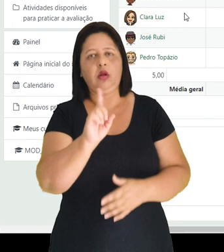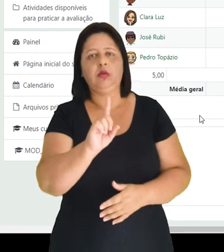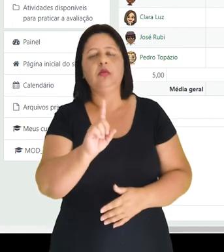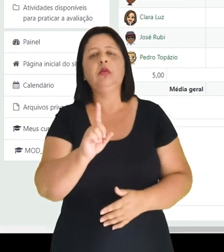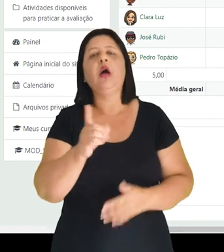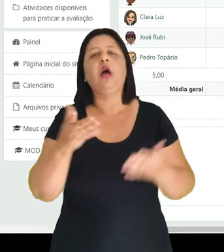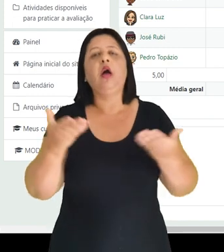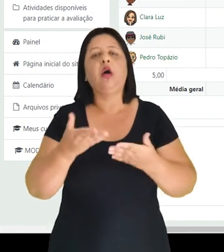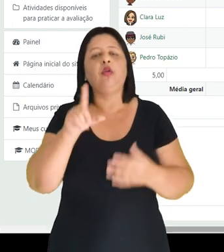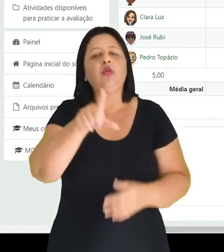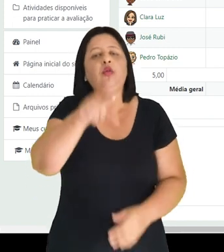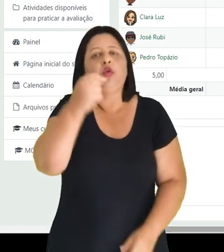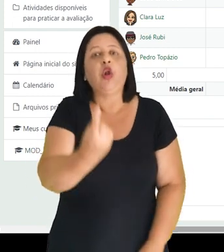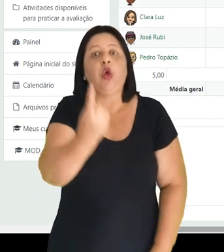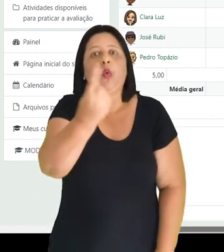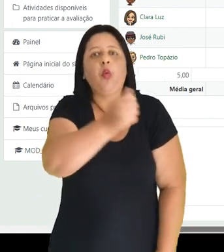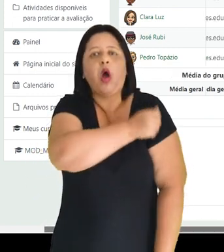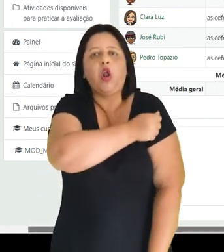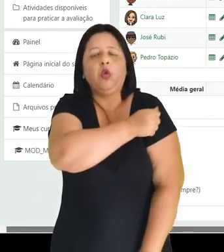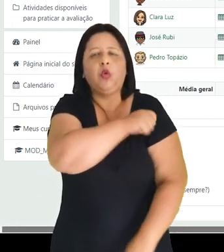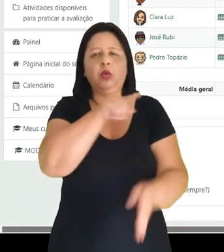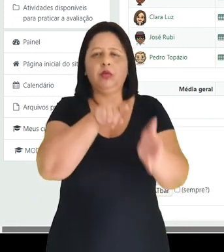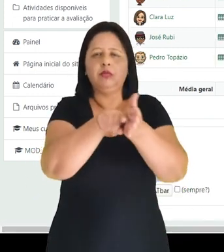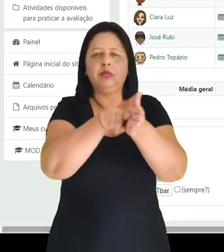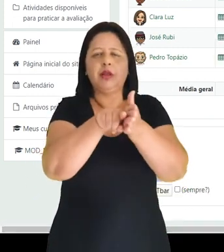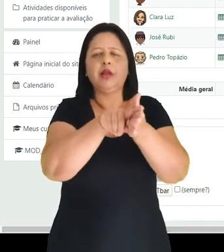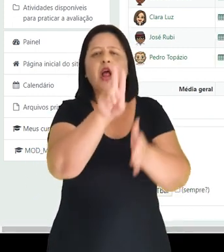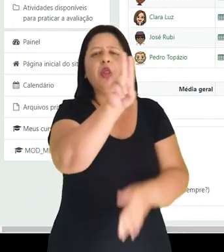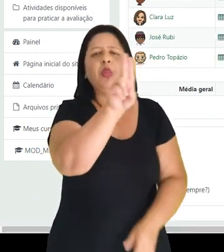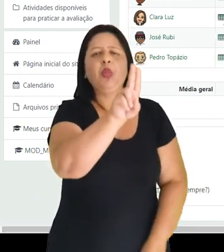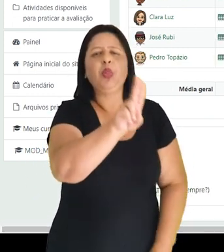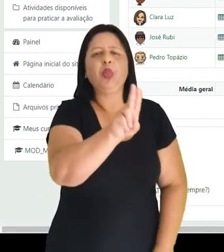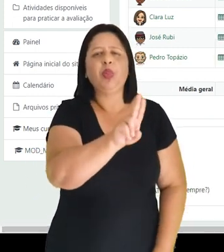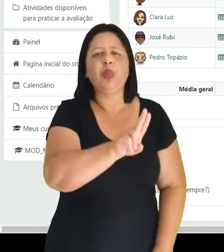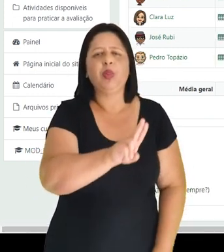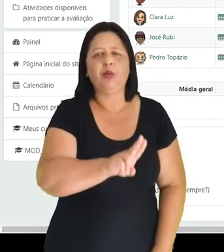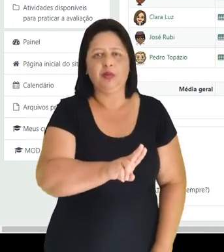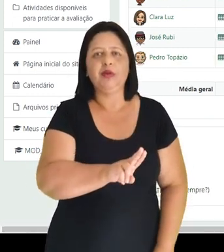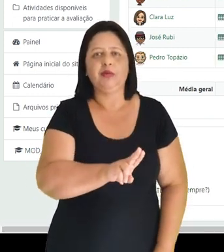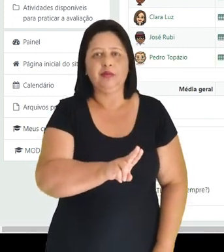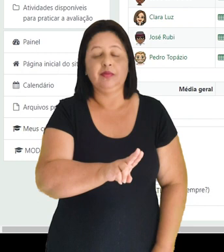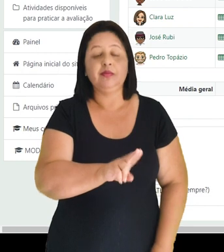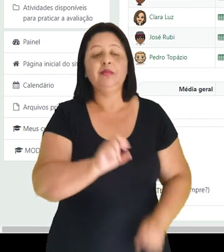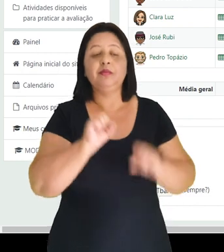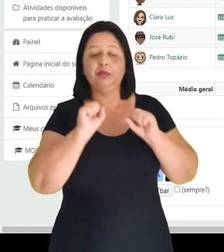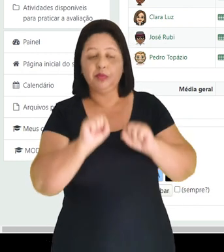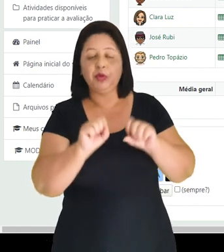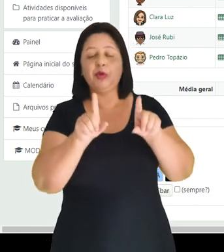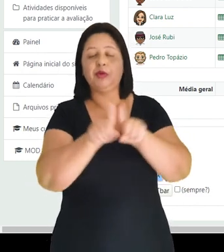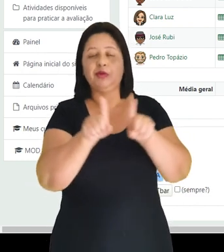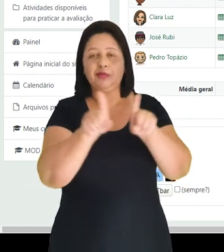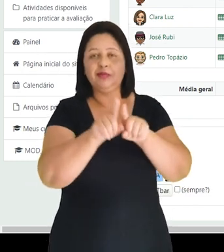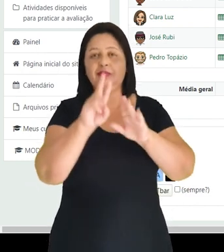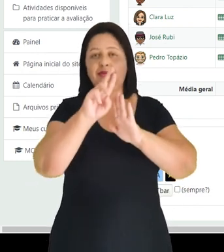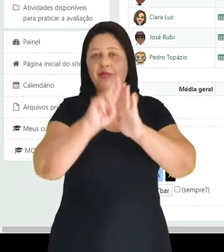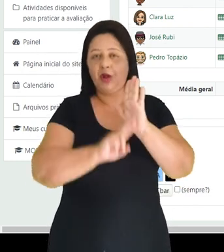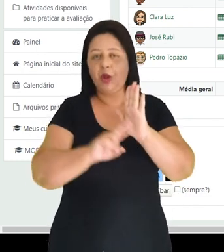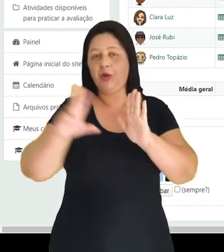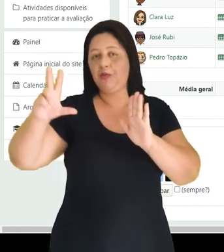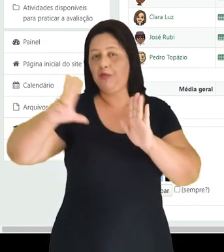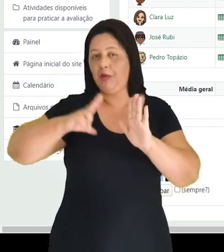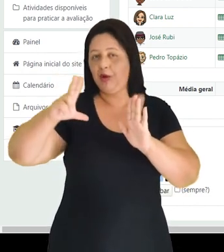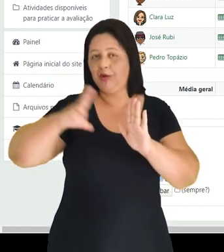eu vou escolher o aluno. Então, posso, da mesma forma, clicar aqui no relatório